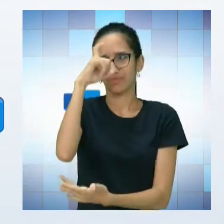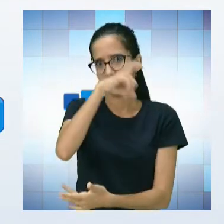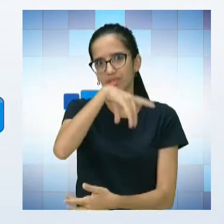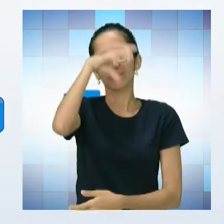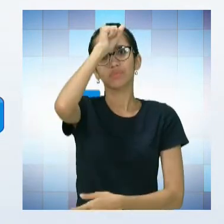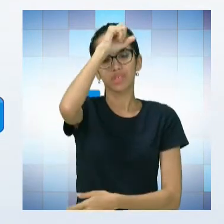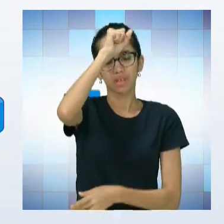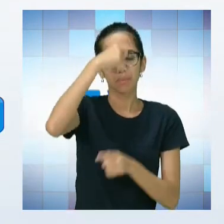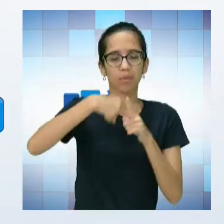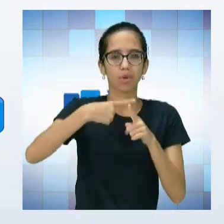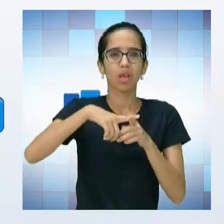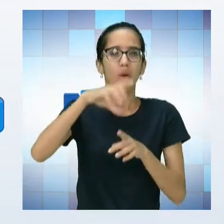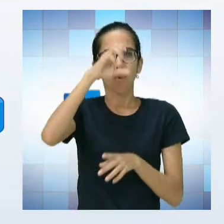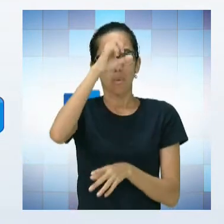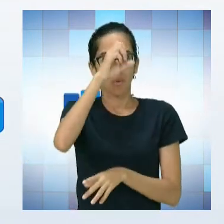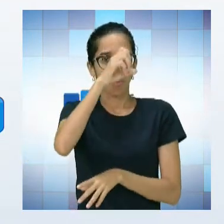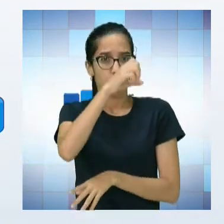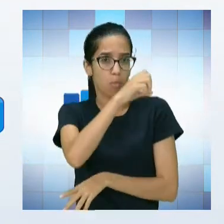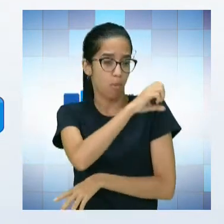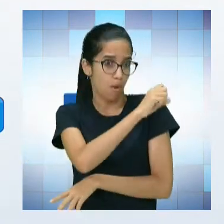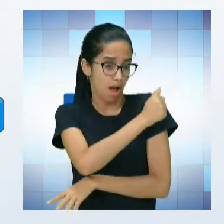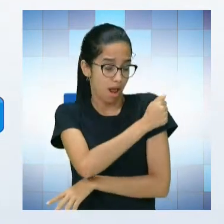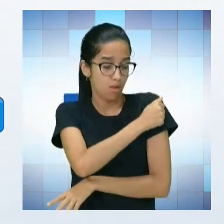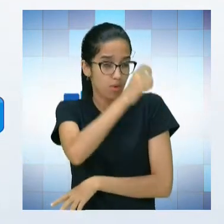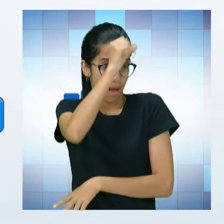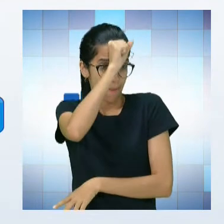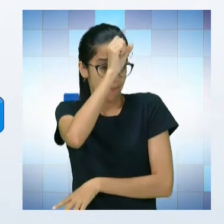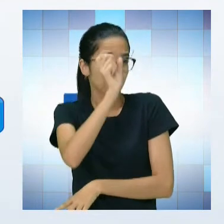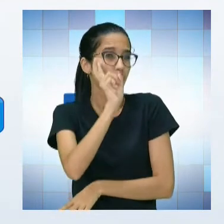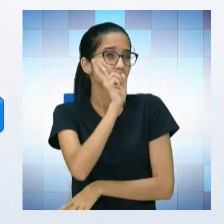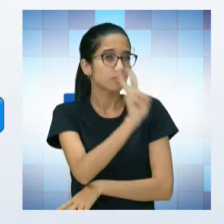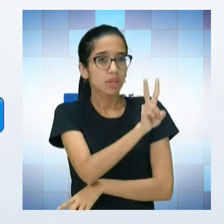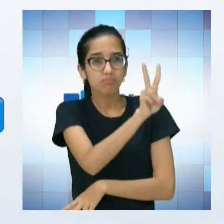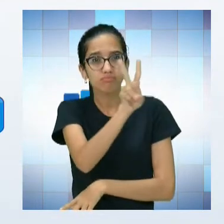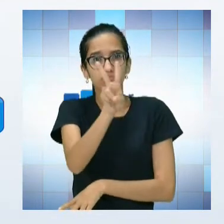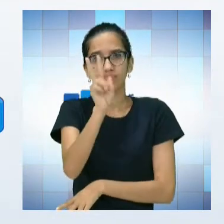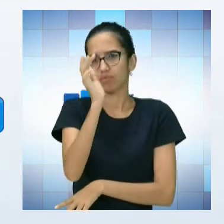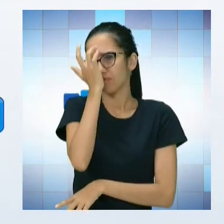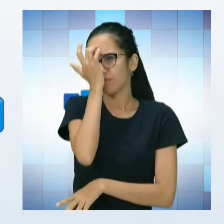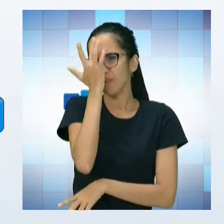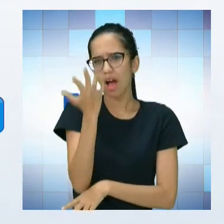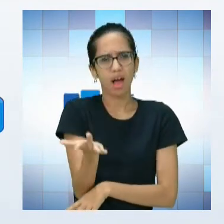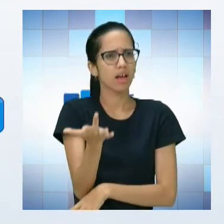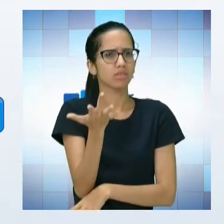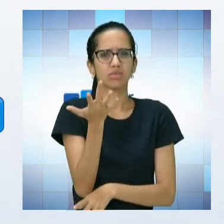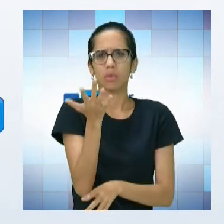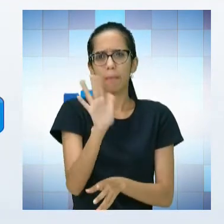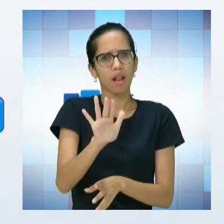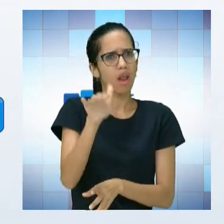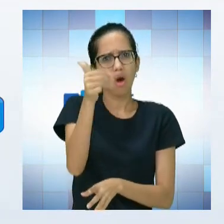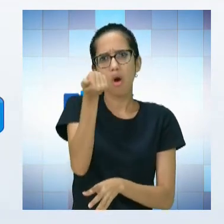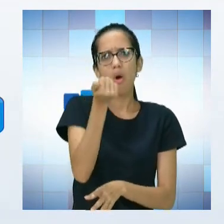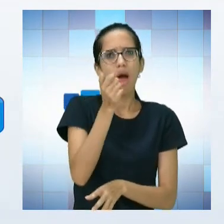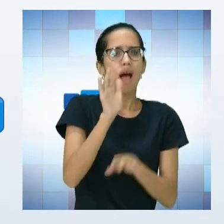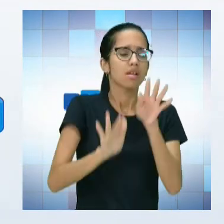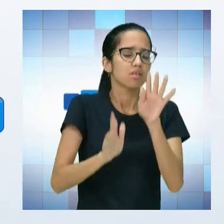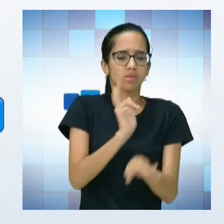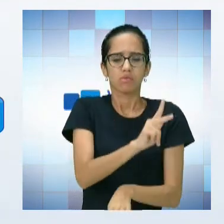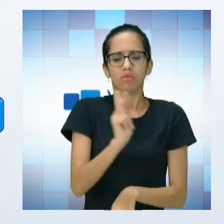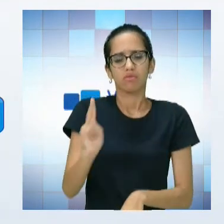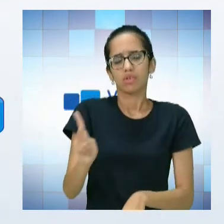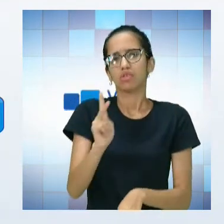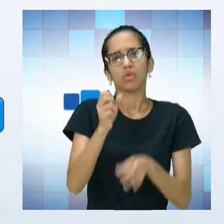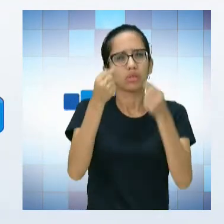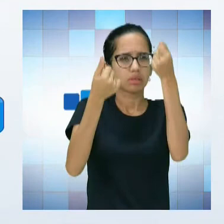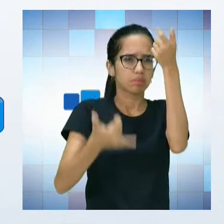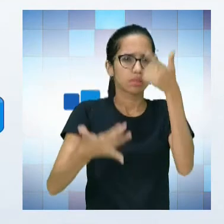Porque o aluno que enxerga, ele aprende, professor, porque o visual ajuda muito. Às vezes, o professor está explicando algo e o